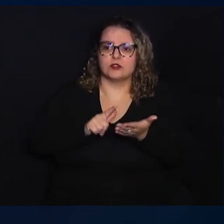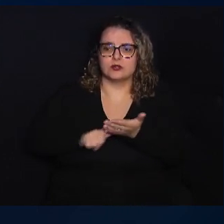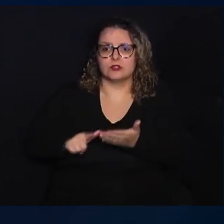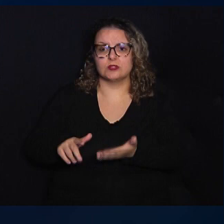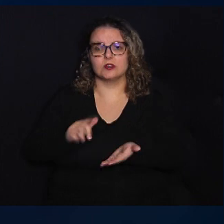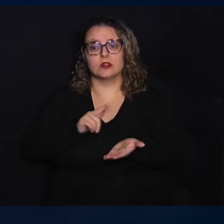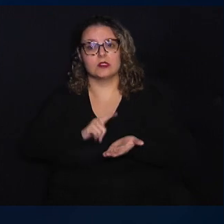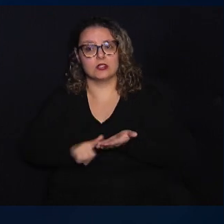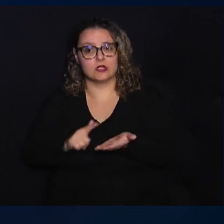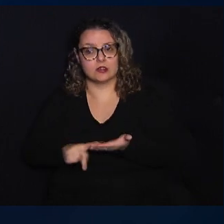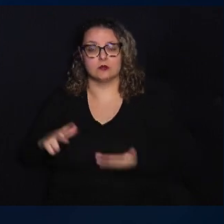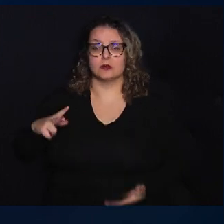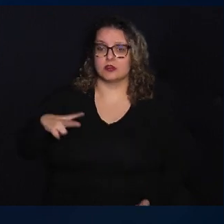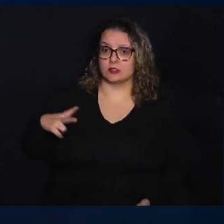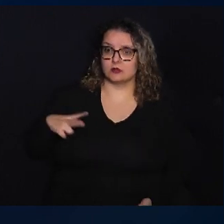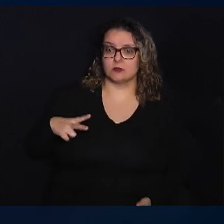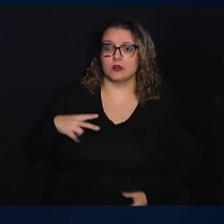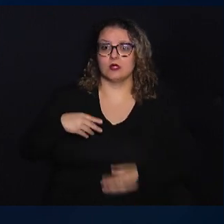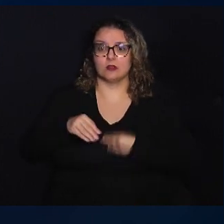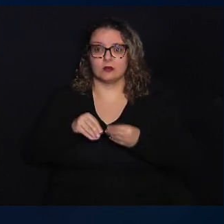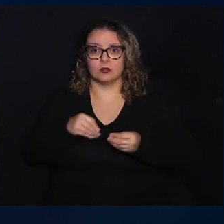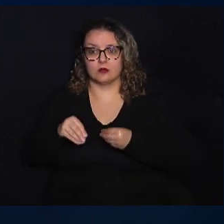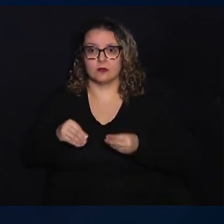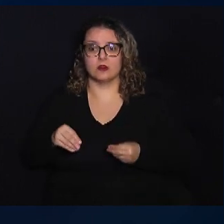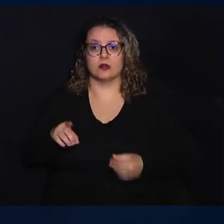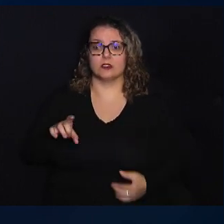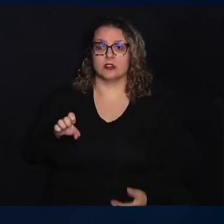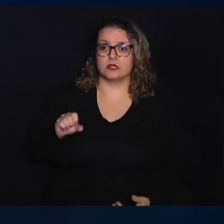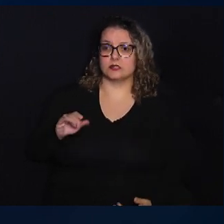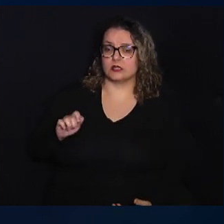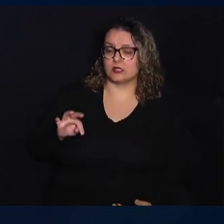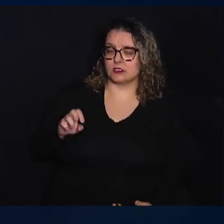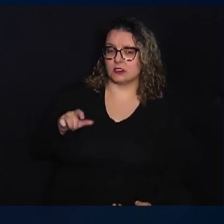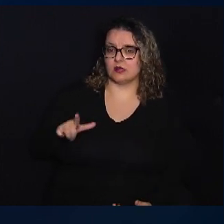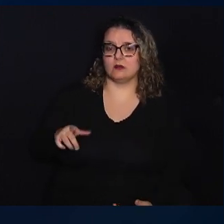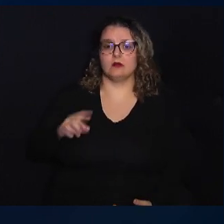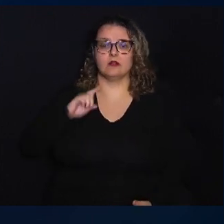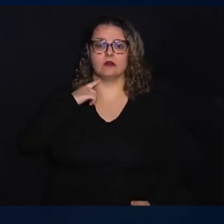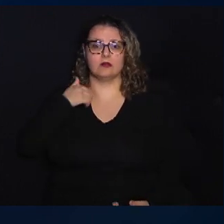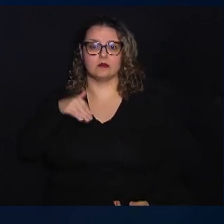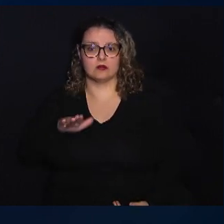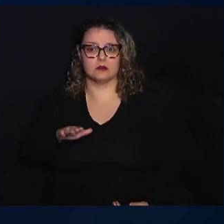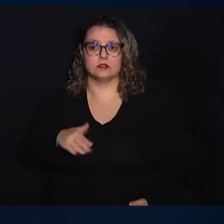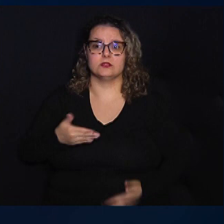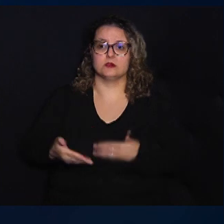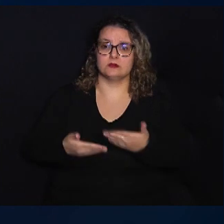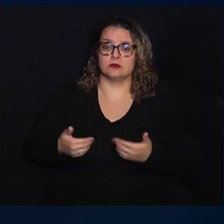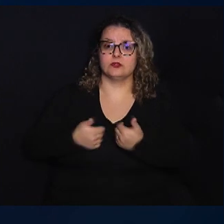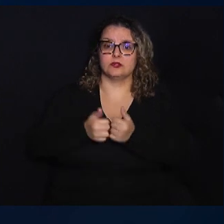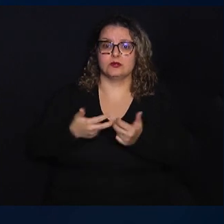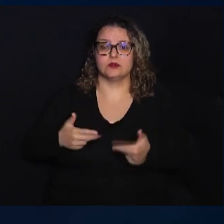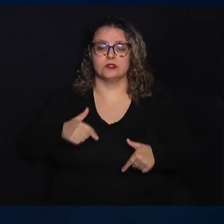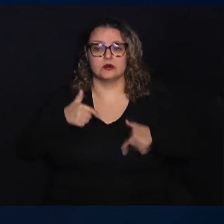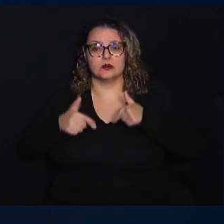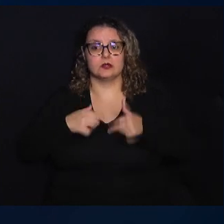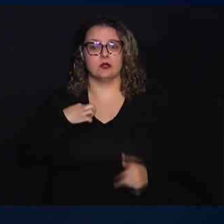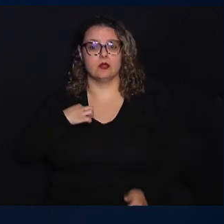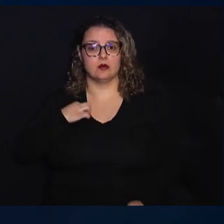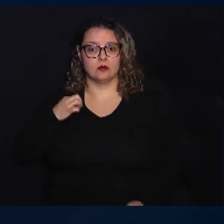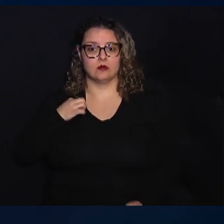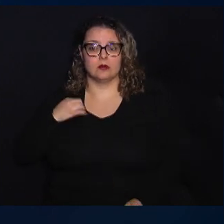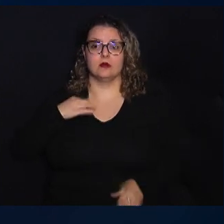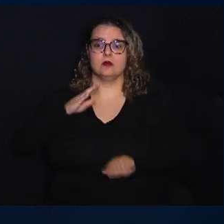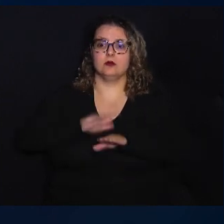embalagens descartáveis, serviços de transporte, trabalho voluntário em atividades operacionais e